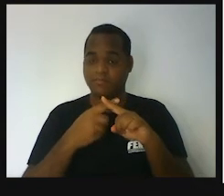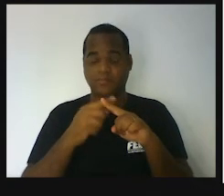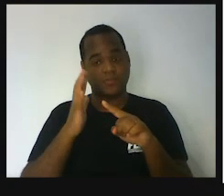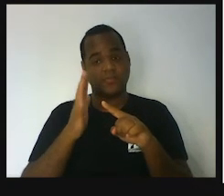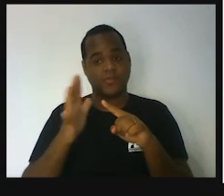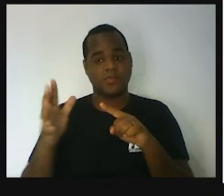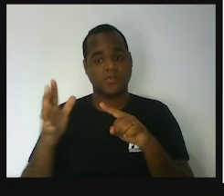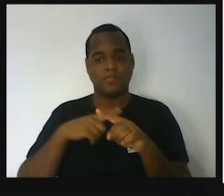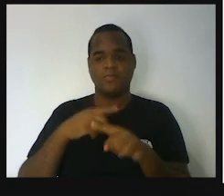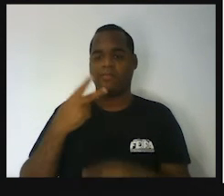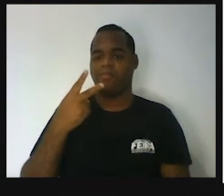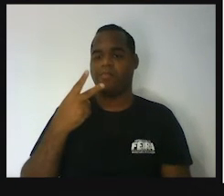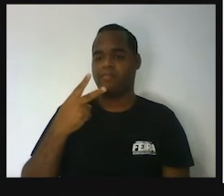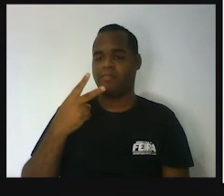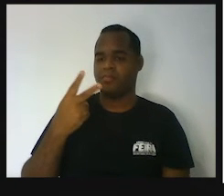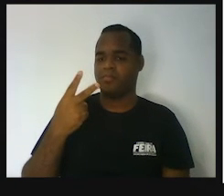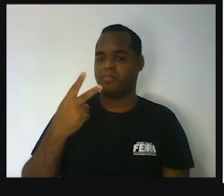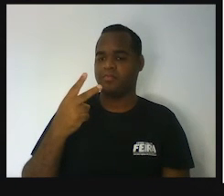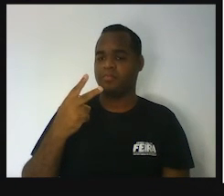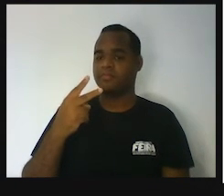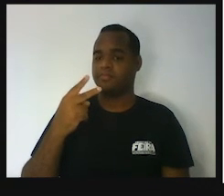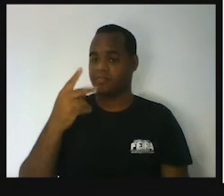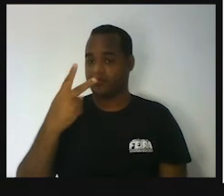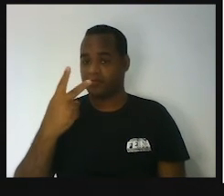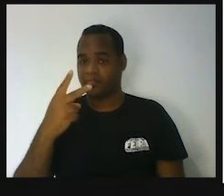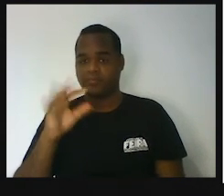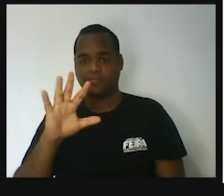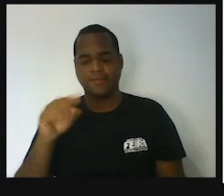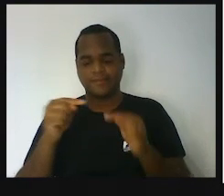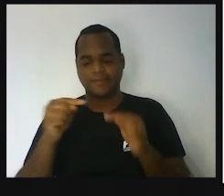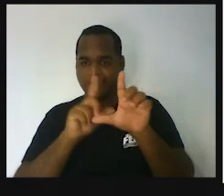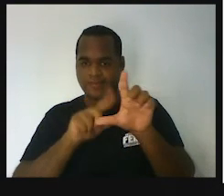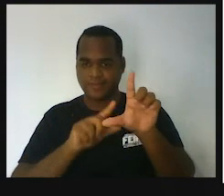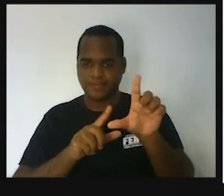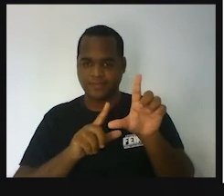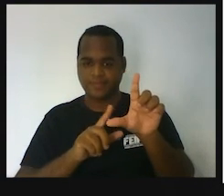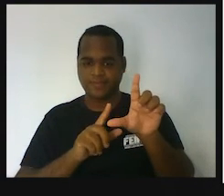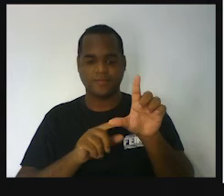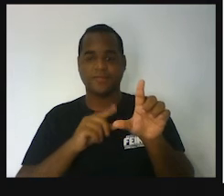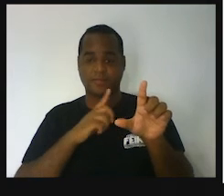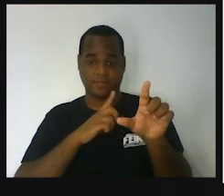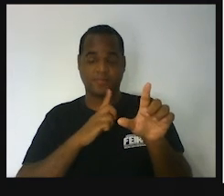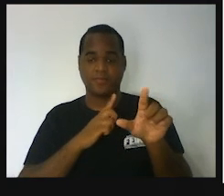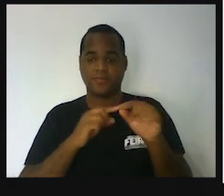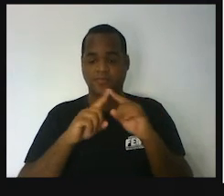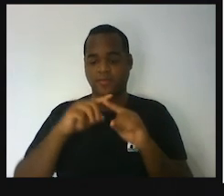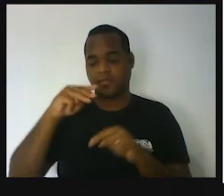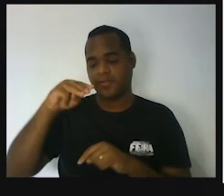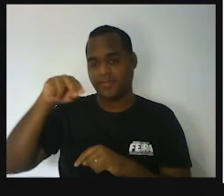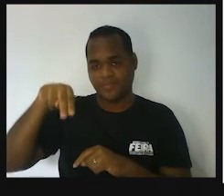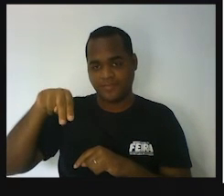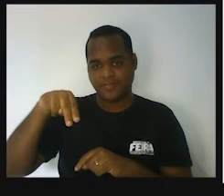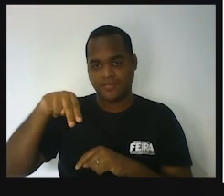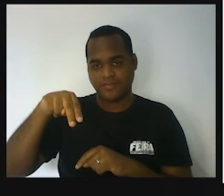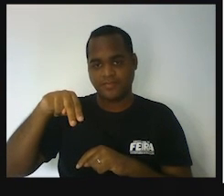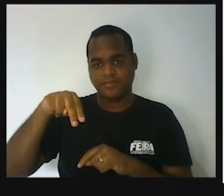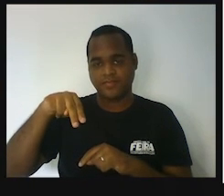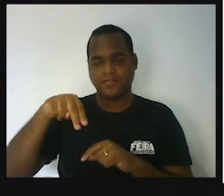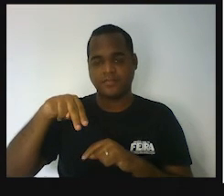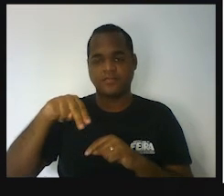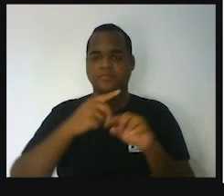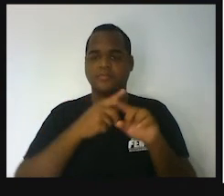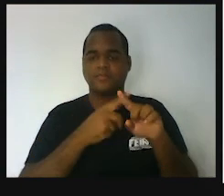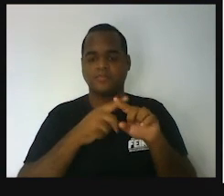segunda equação, tem duas letras, tem duas incógnitas nessa equação. M e N. Por que é a equação?